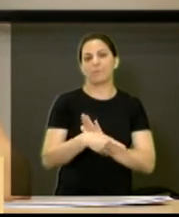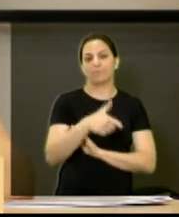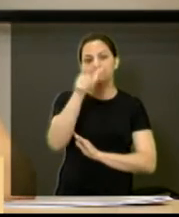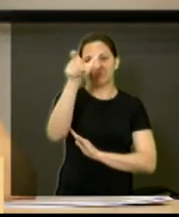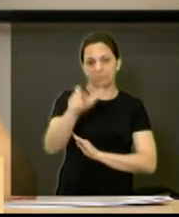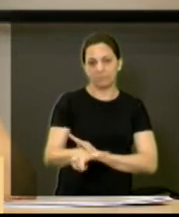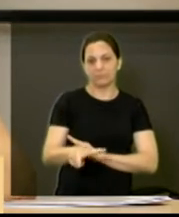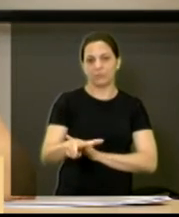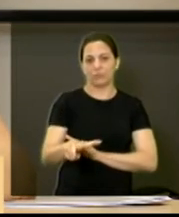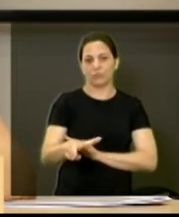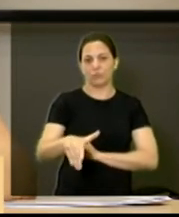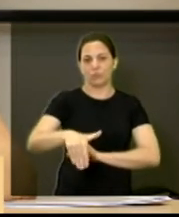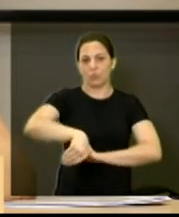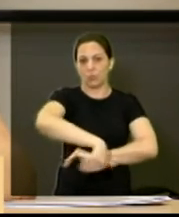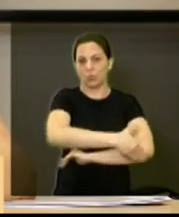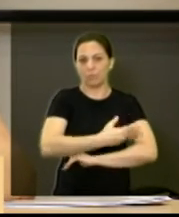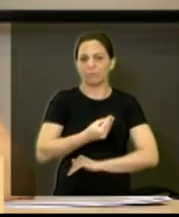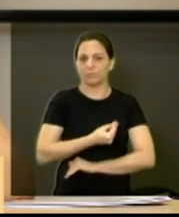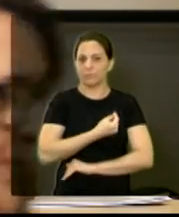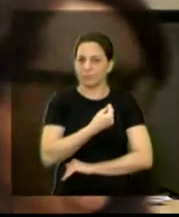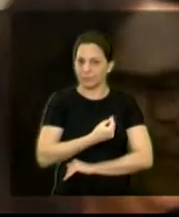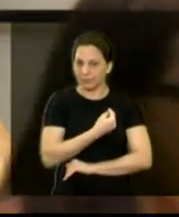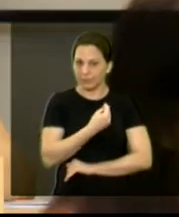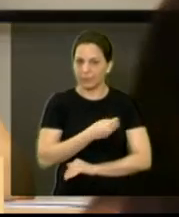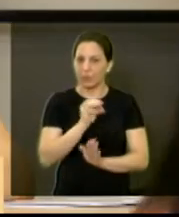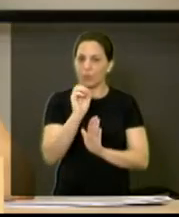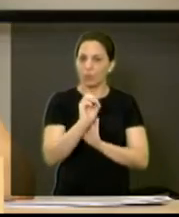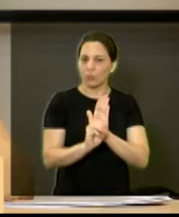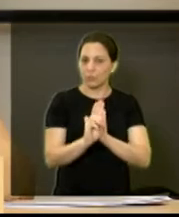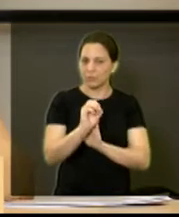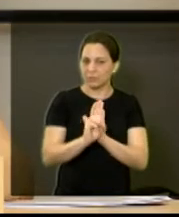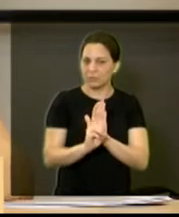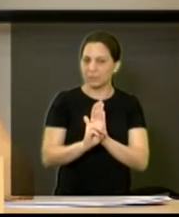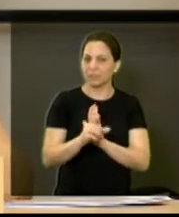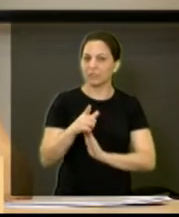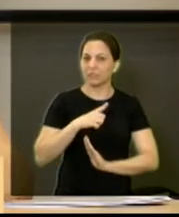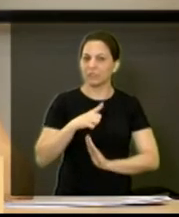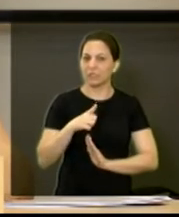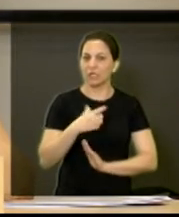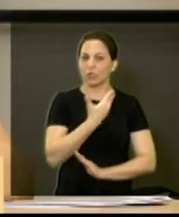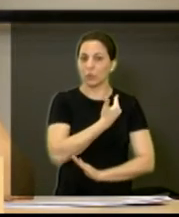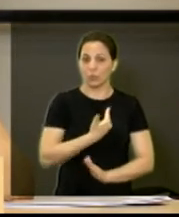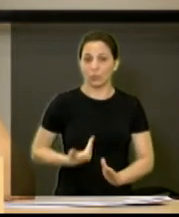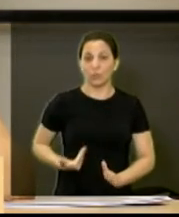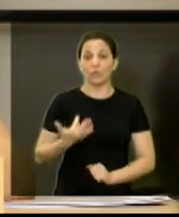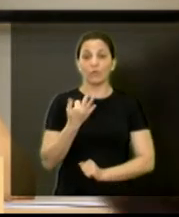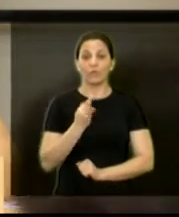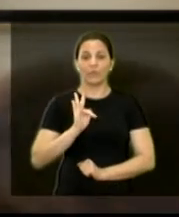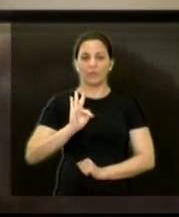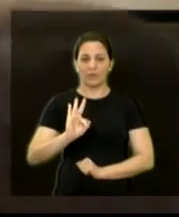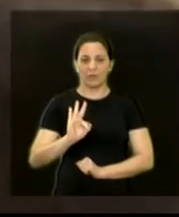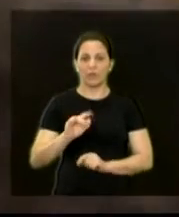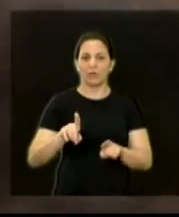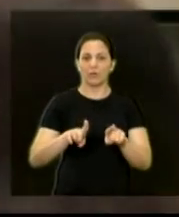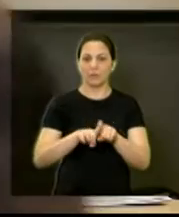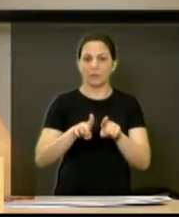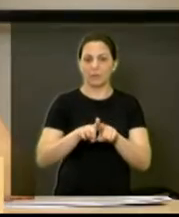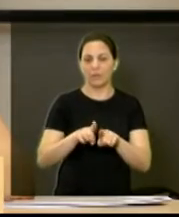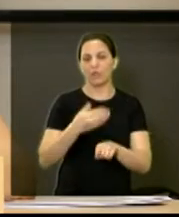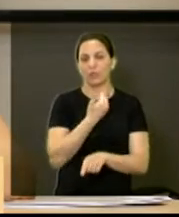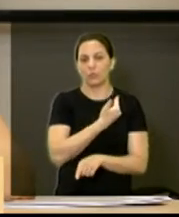Enfim, nesse serviço, o orçamento que nós recebemos do governo federal e do governo